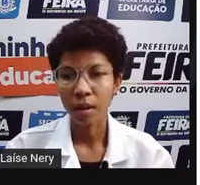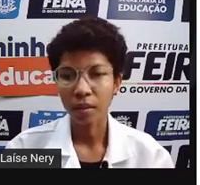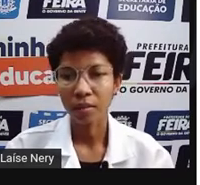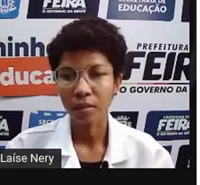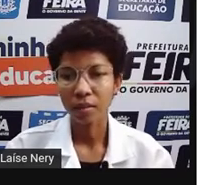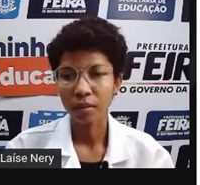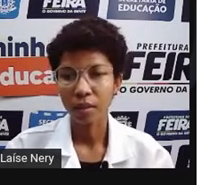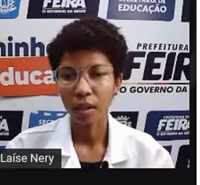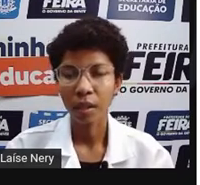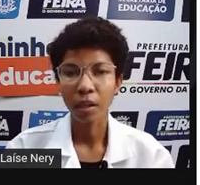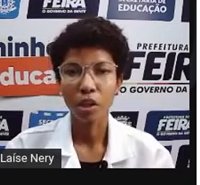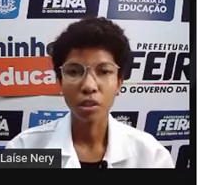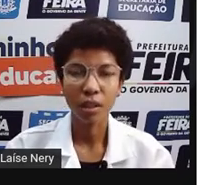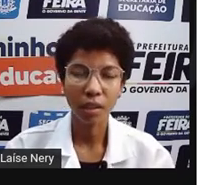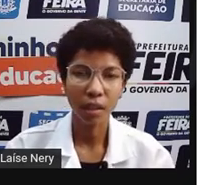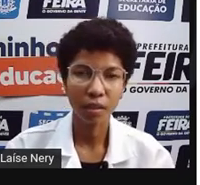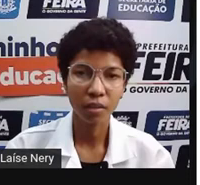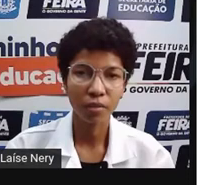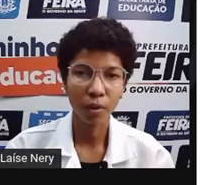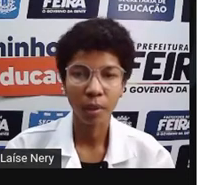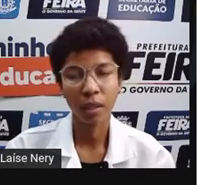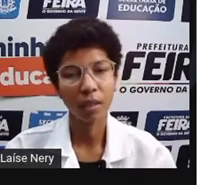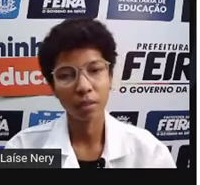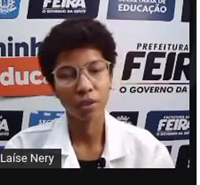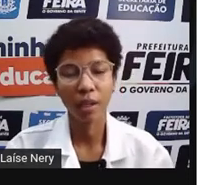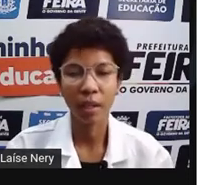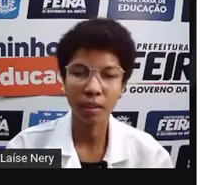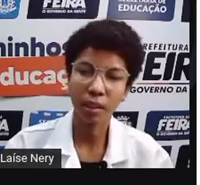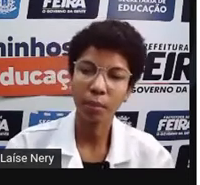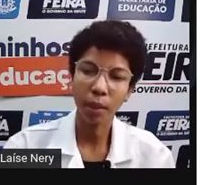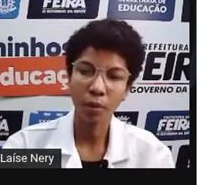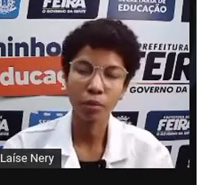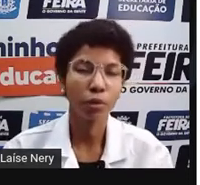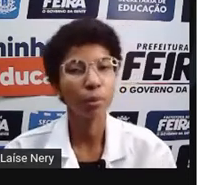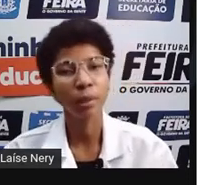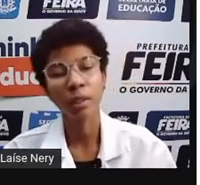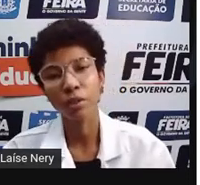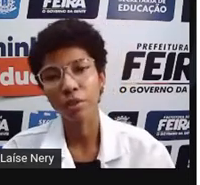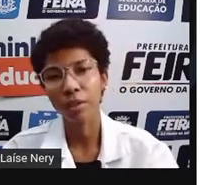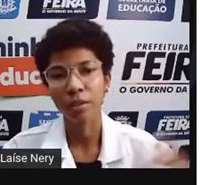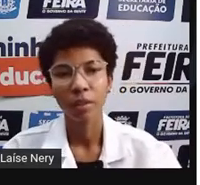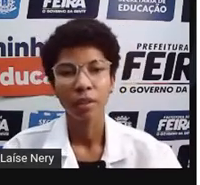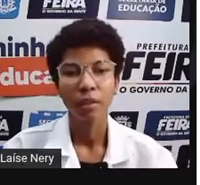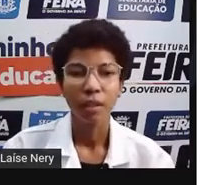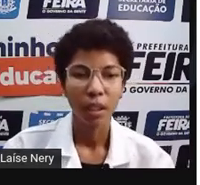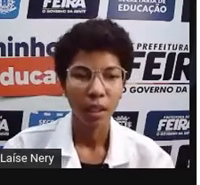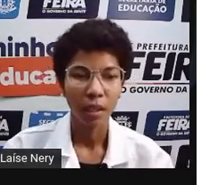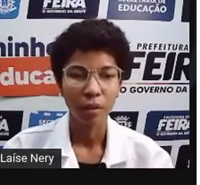a energia que ele transforma, né? De elétrica para outro tipo de energia.